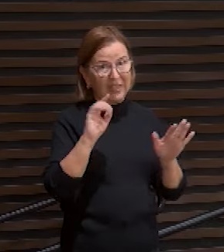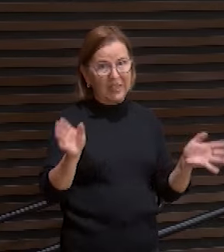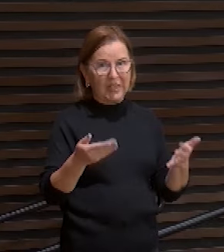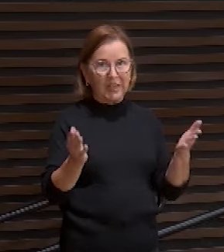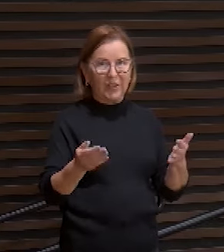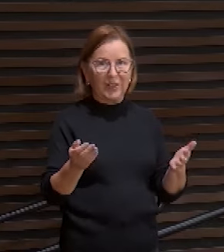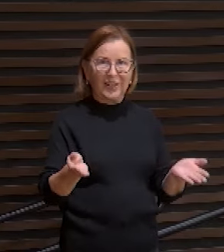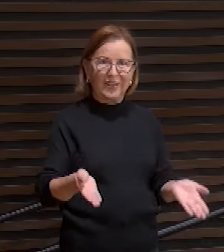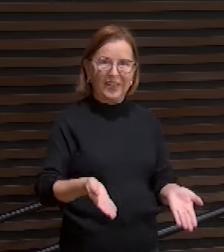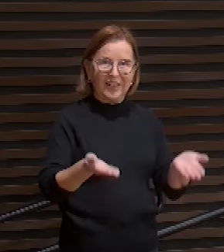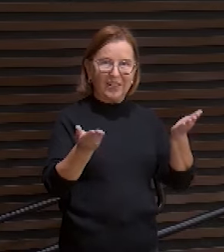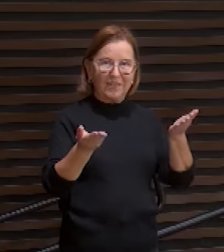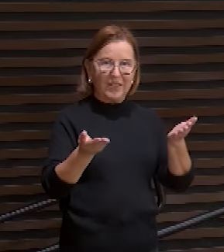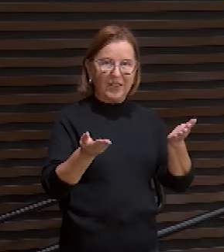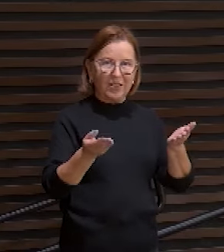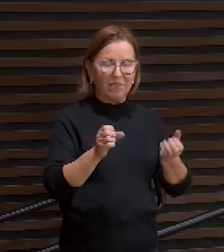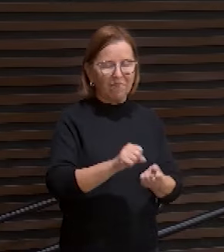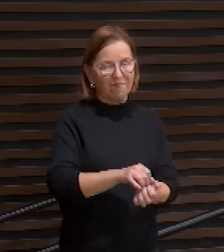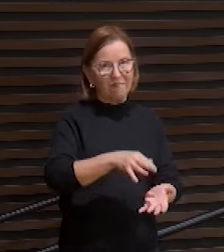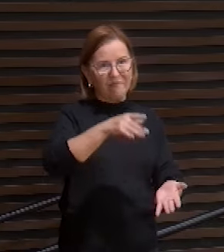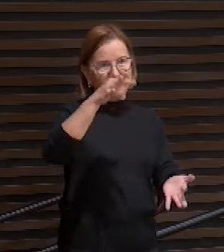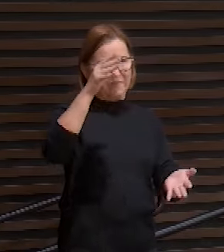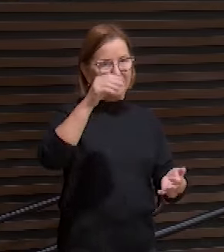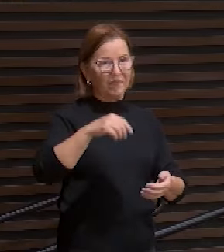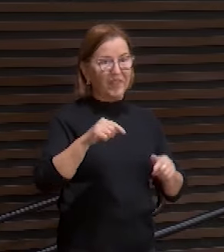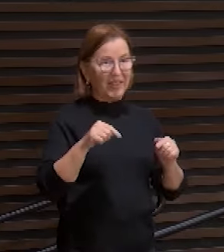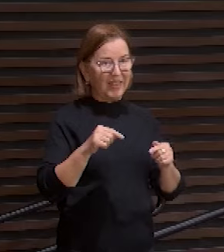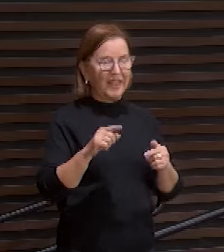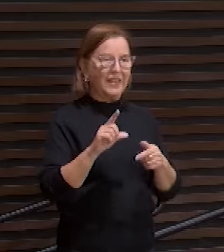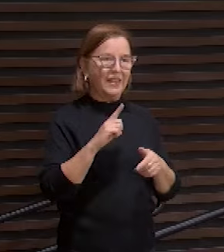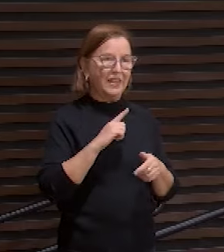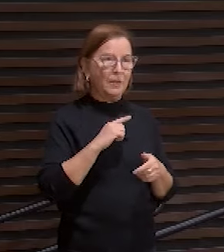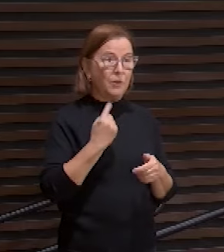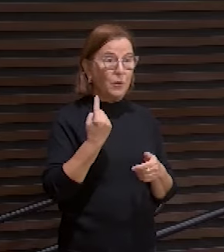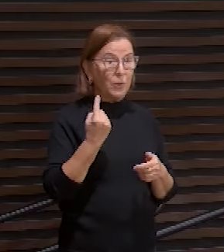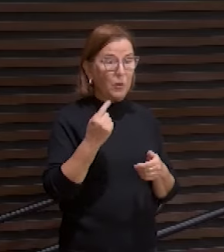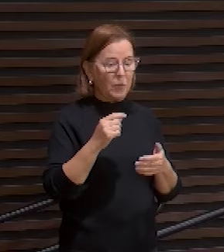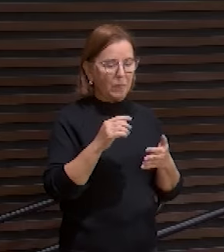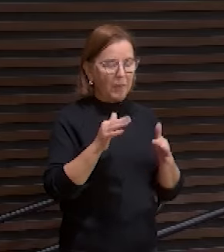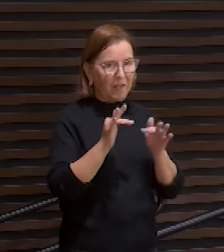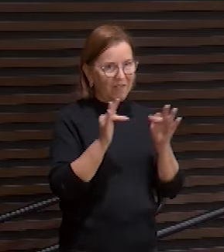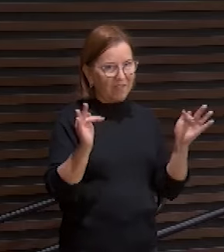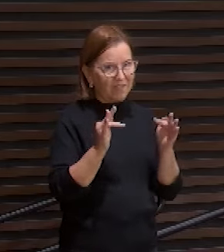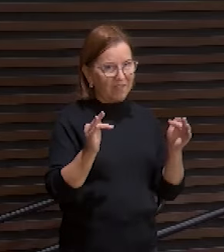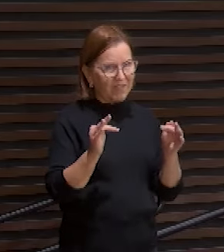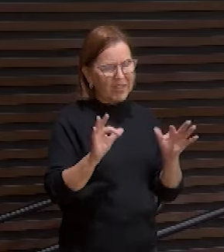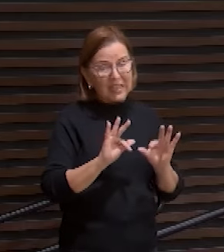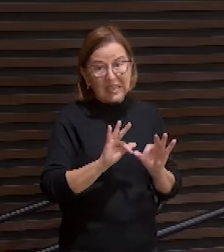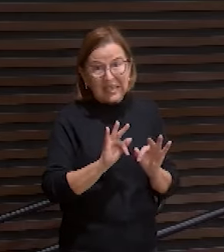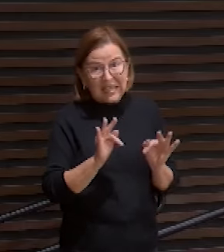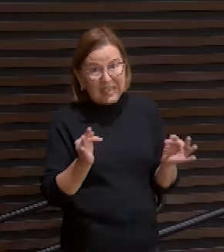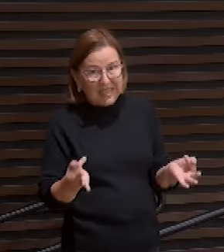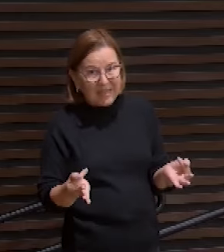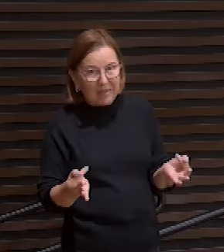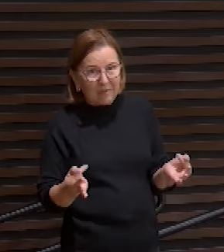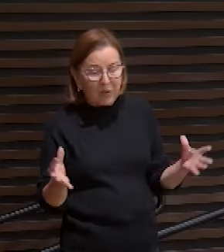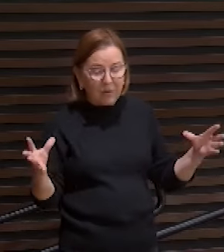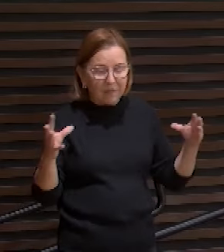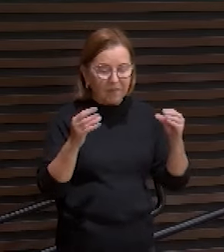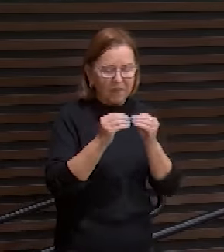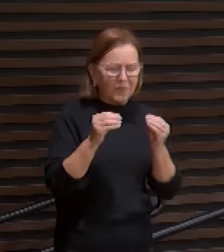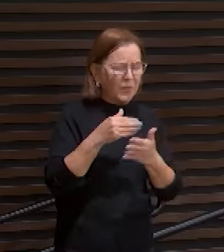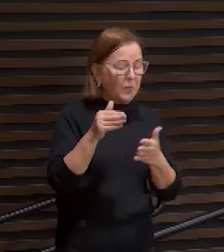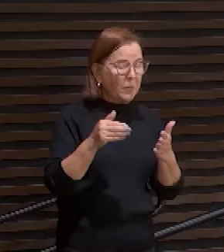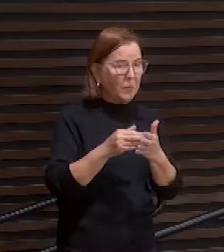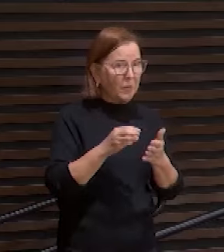e será muy sublime. Aqui nós temos, numa frase simples, a síntese de todo o ministério de